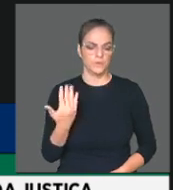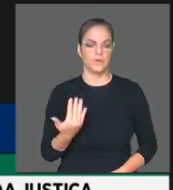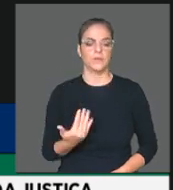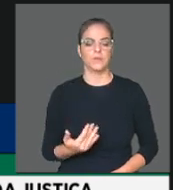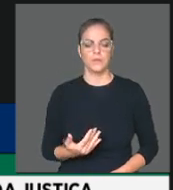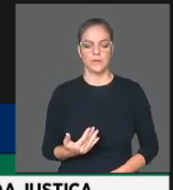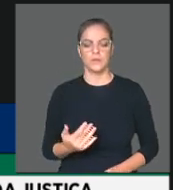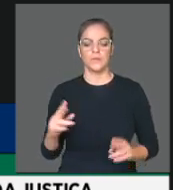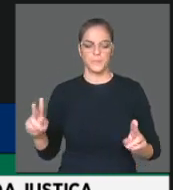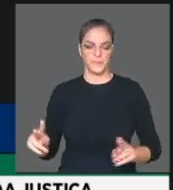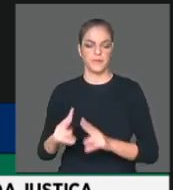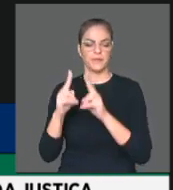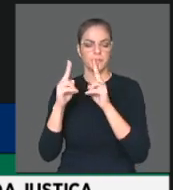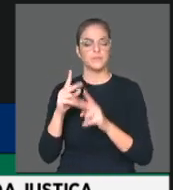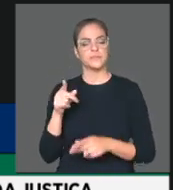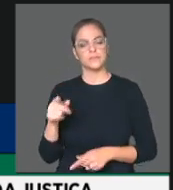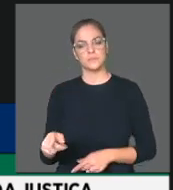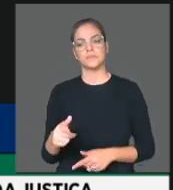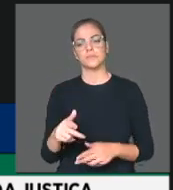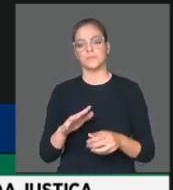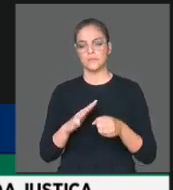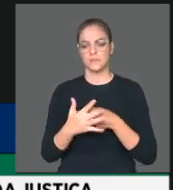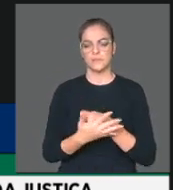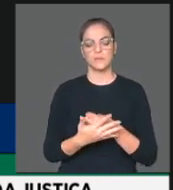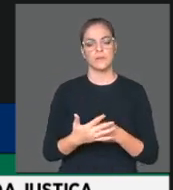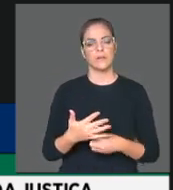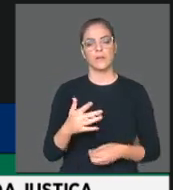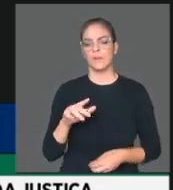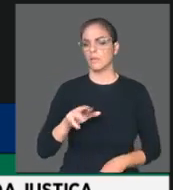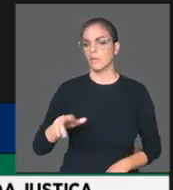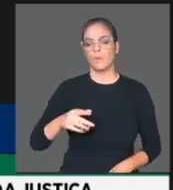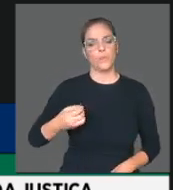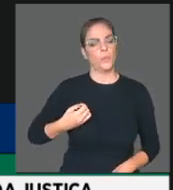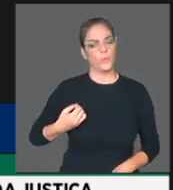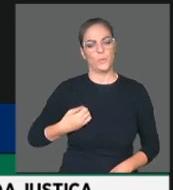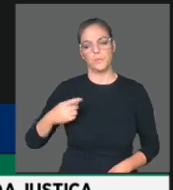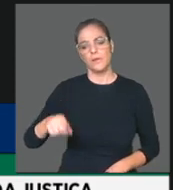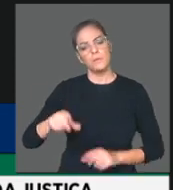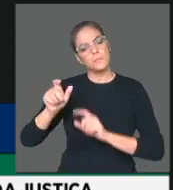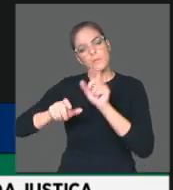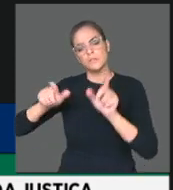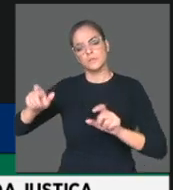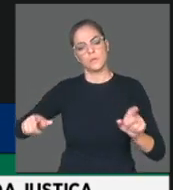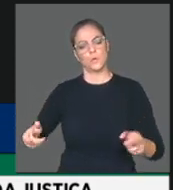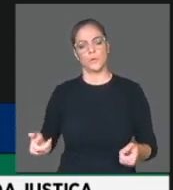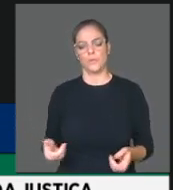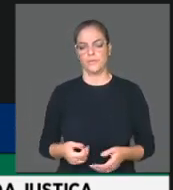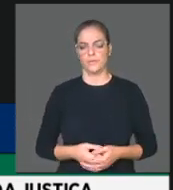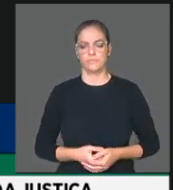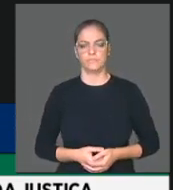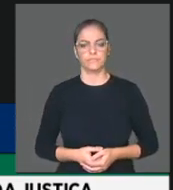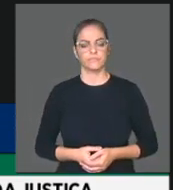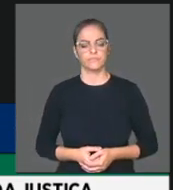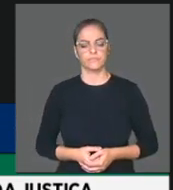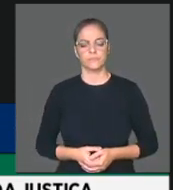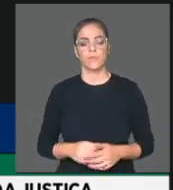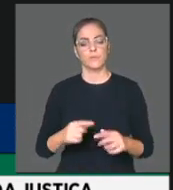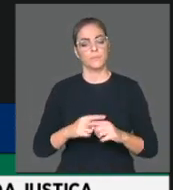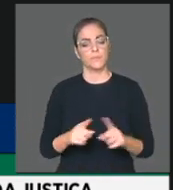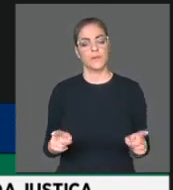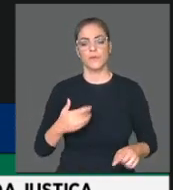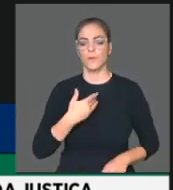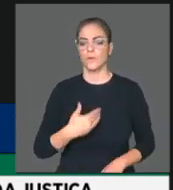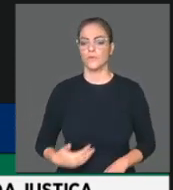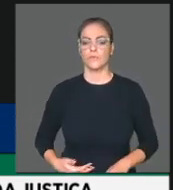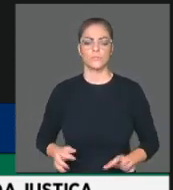vítimas do Covid-19, isso não é um número, são pessoas. E nós vemos um governo que não combate a pandemia,